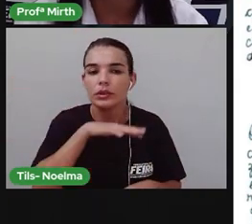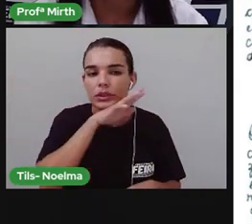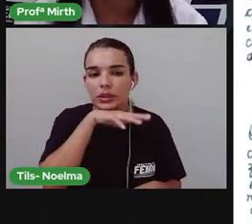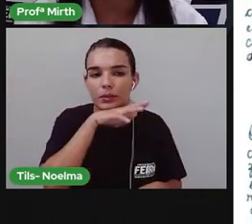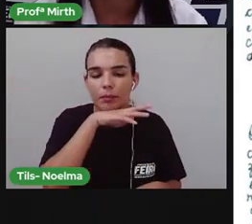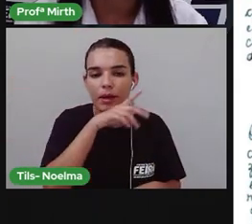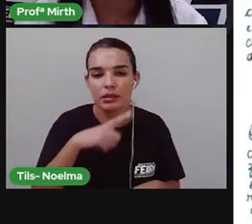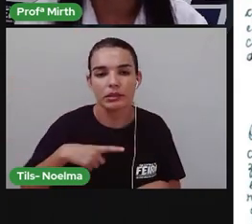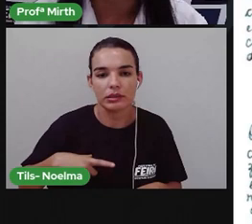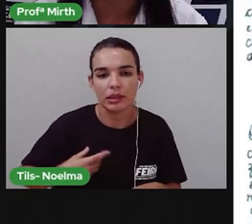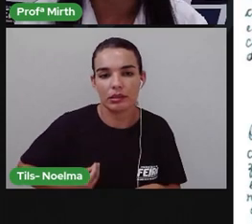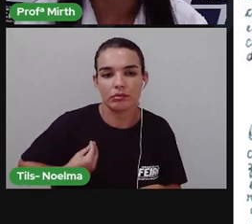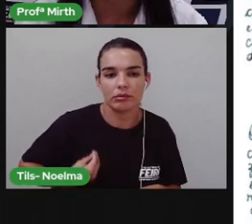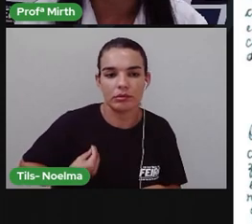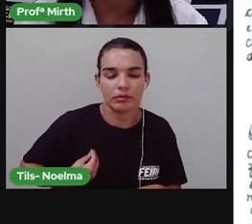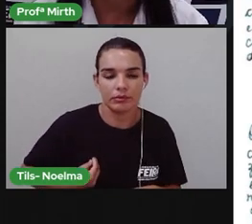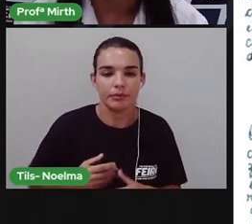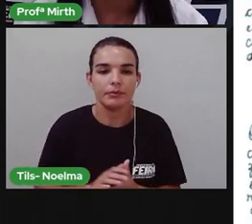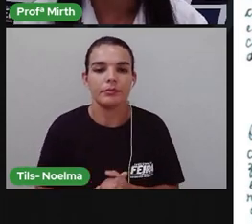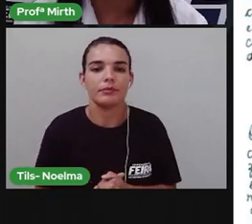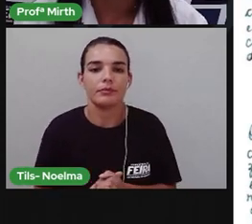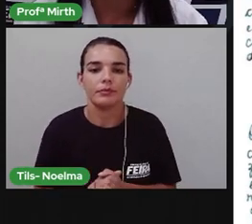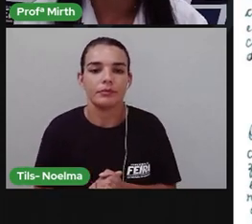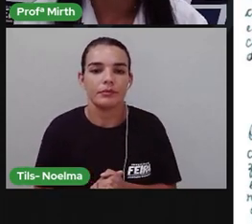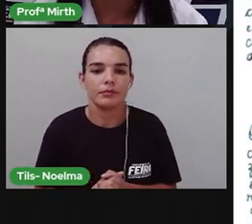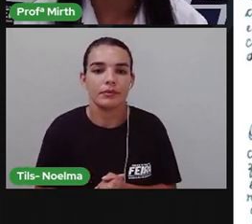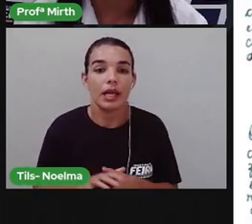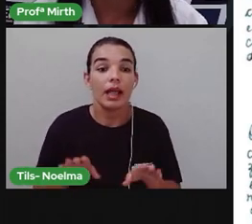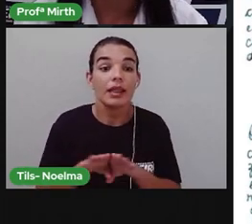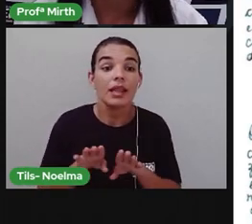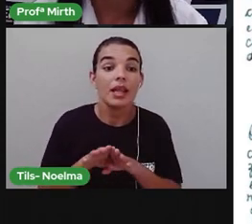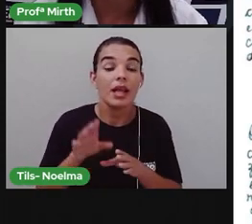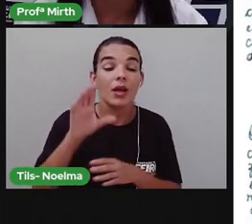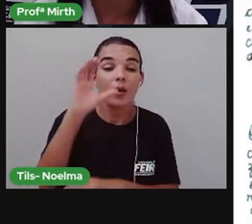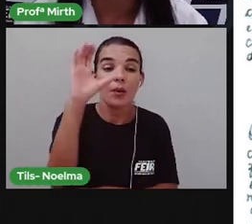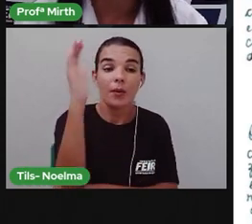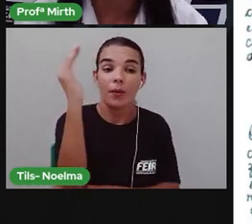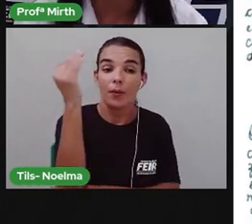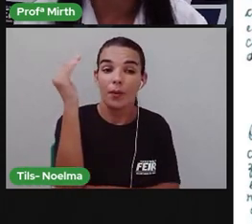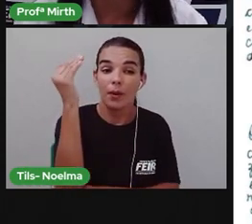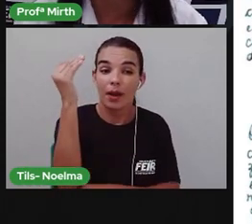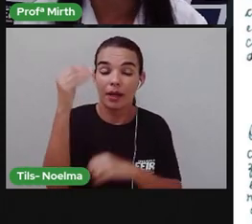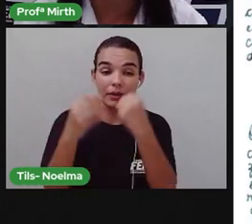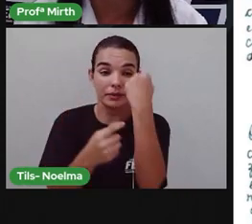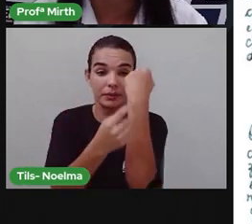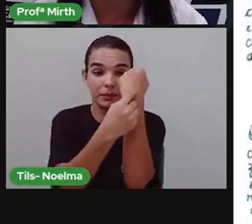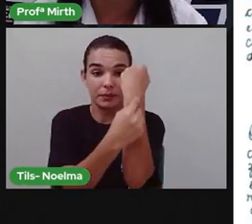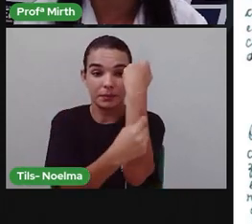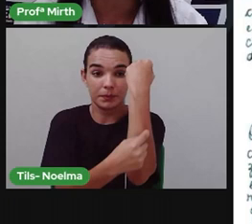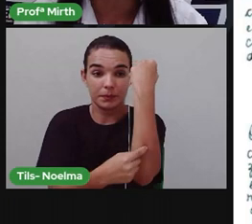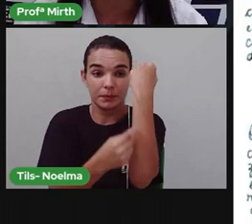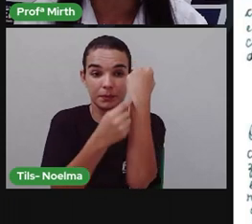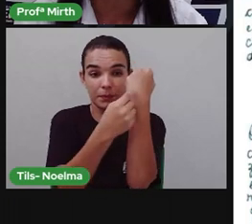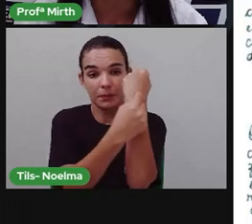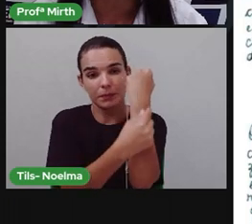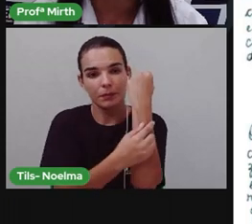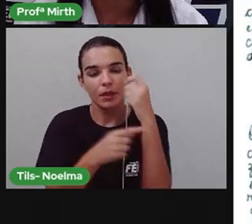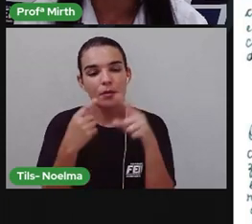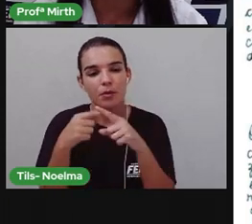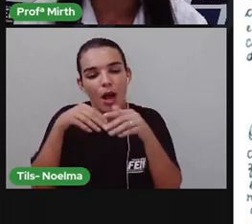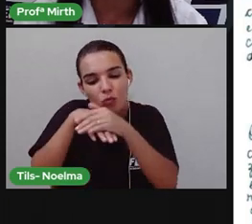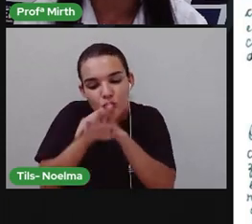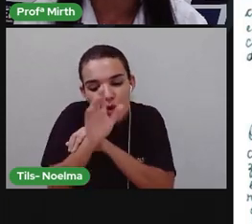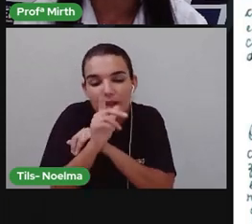aí Que existem na caatinga Os cactos Eles vão apresentar Capacidade de armazenamento De água Justamente porque